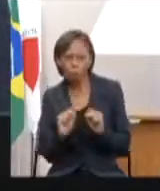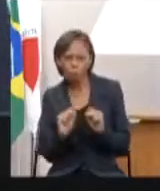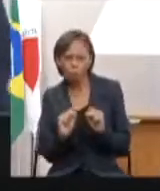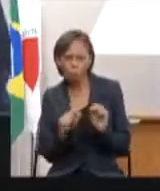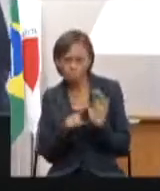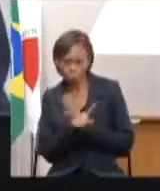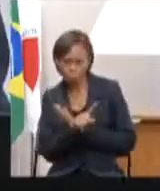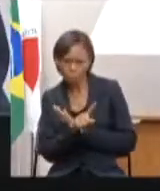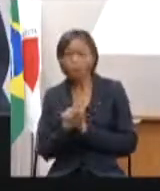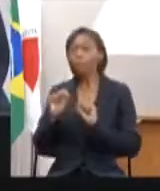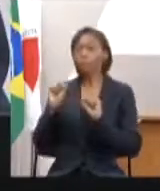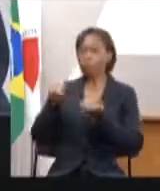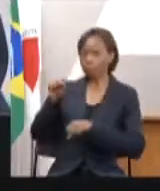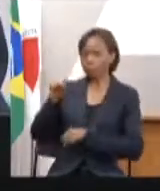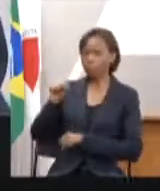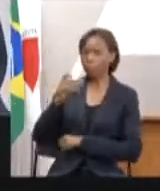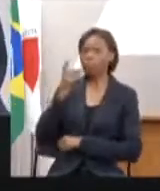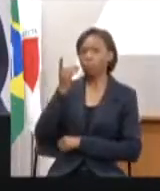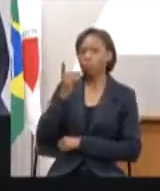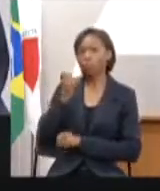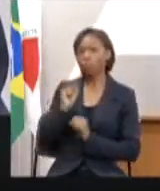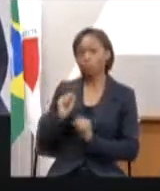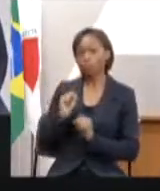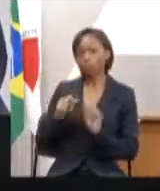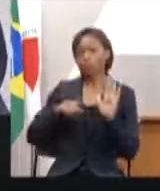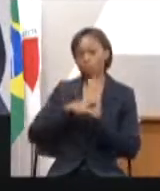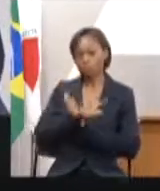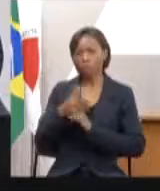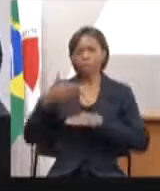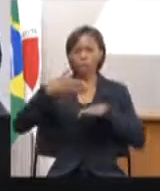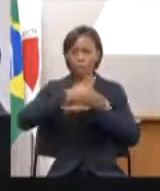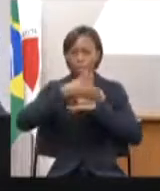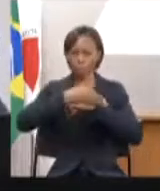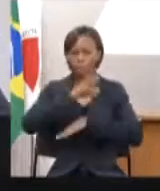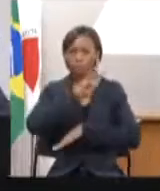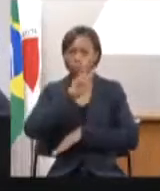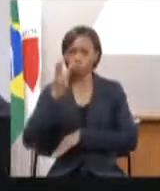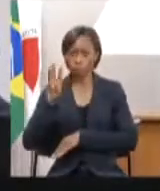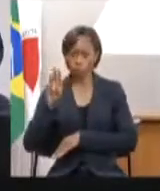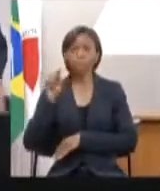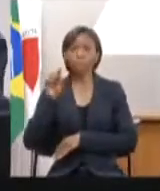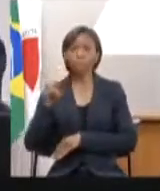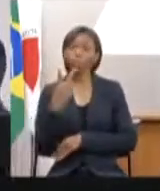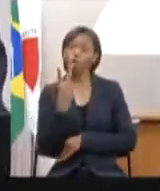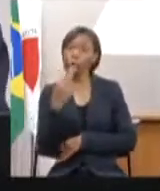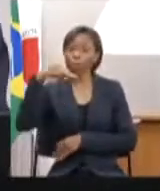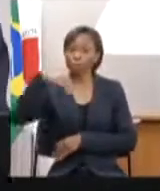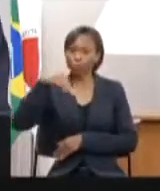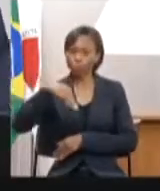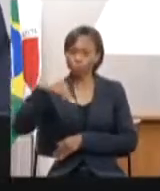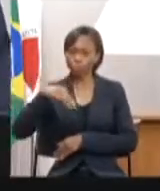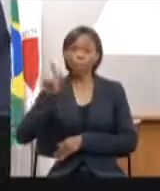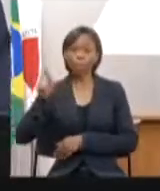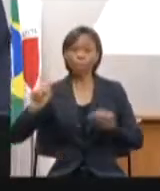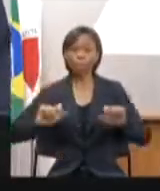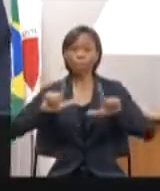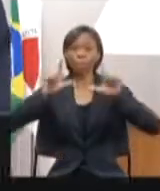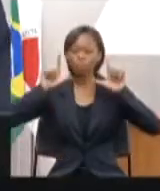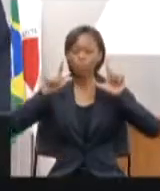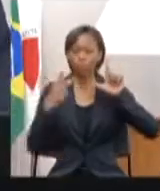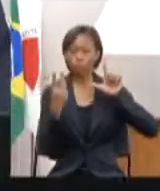pode sim deputado se está aí pode entrar sim fazer pergunta por dois minutos para você fazer pergunta aí